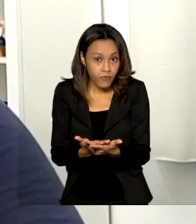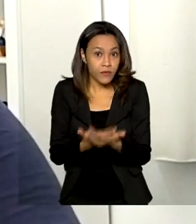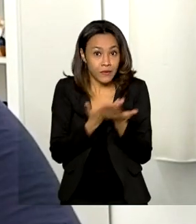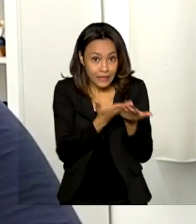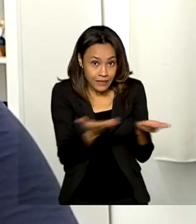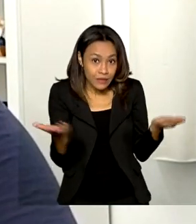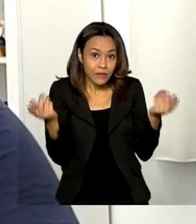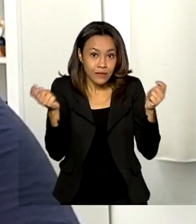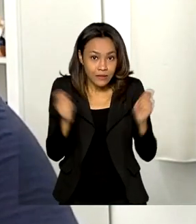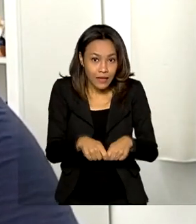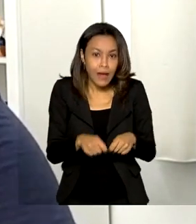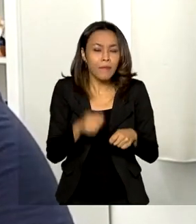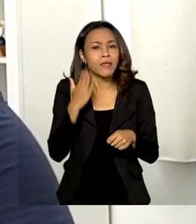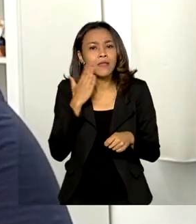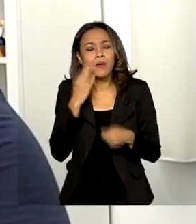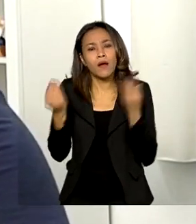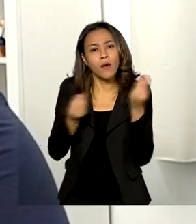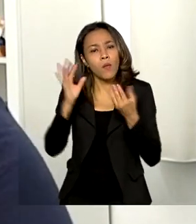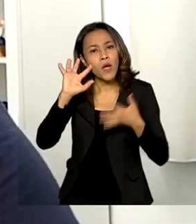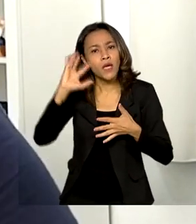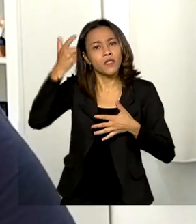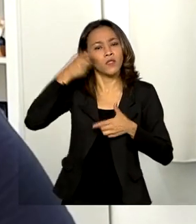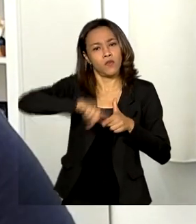tocar no ponto específico do problema identificado.